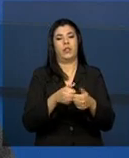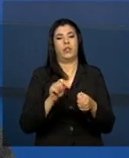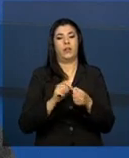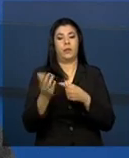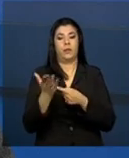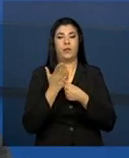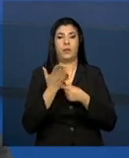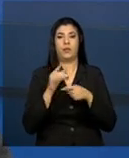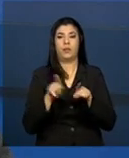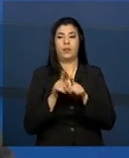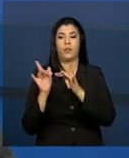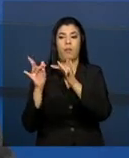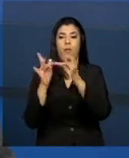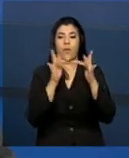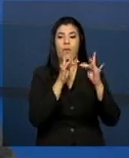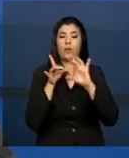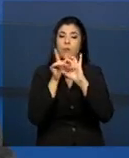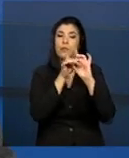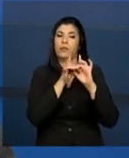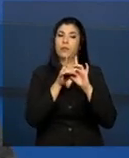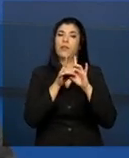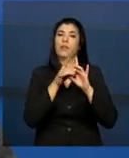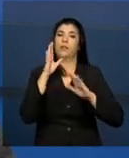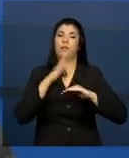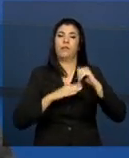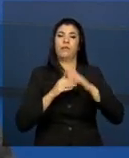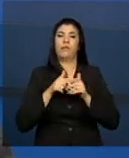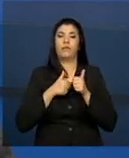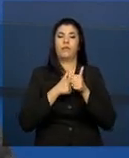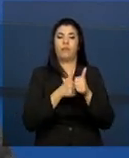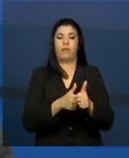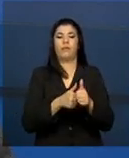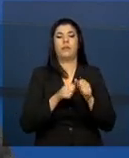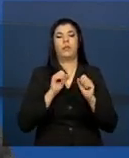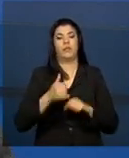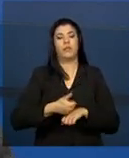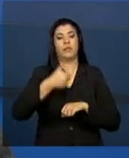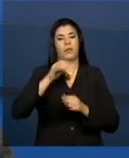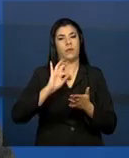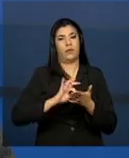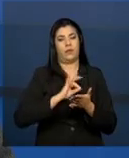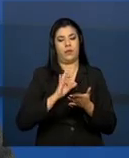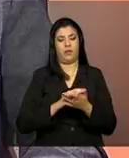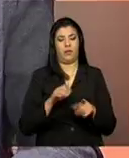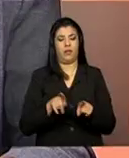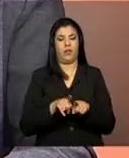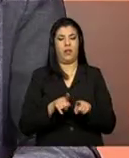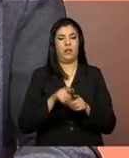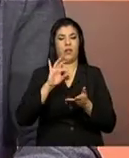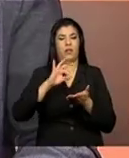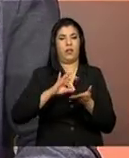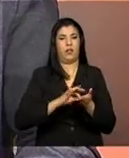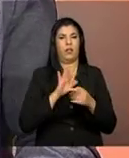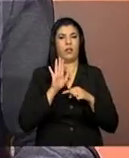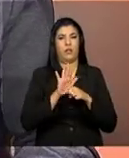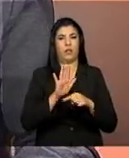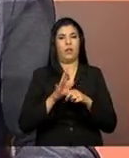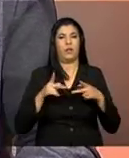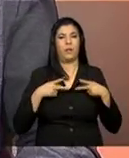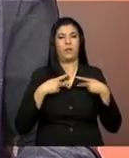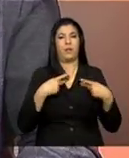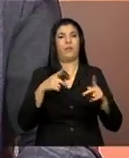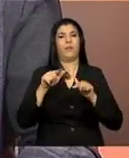interação dos profissionais no processo de acompanhamento seja melhor registrada. Bom, além do registro, ajuda no próprio processo de